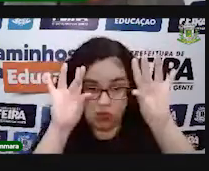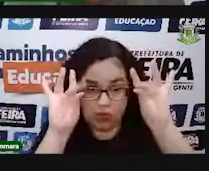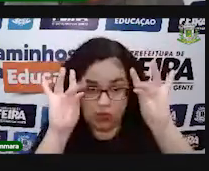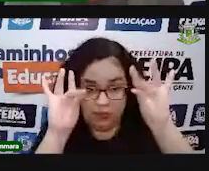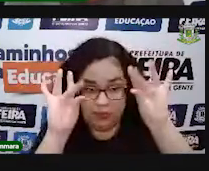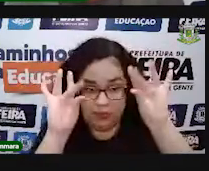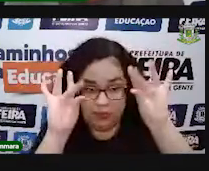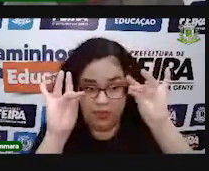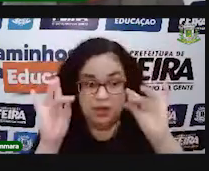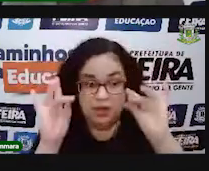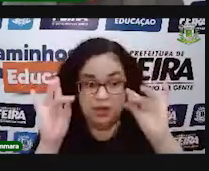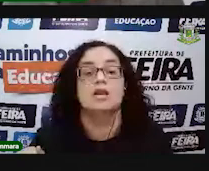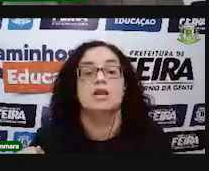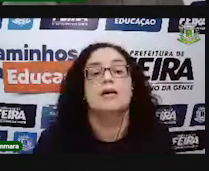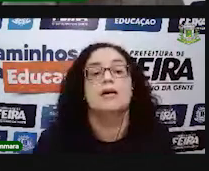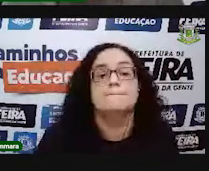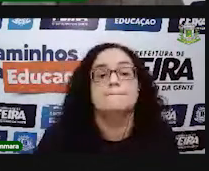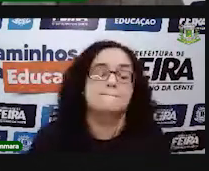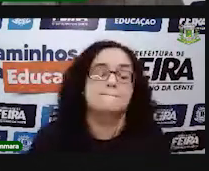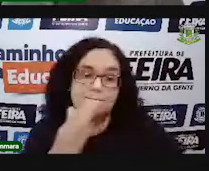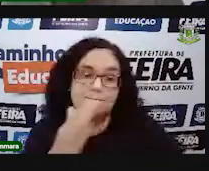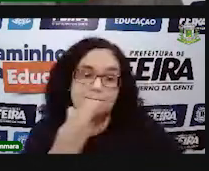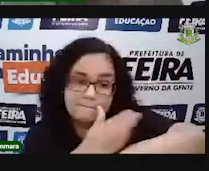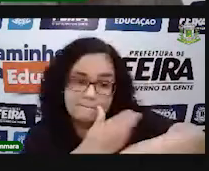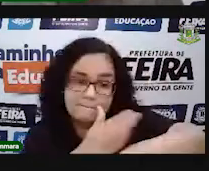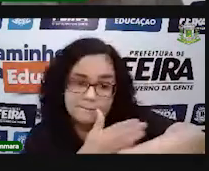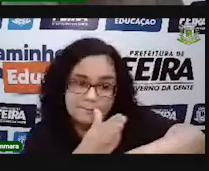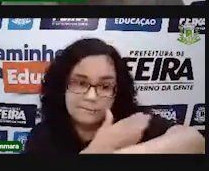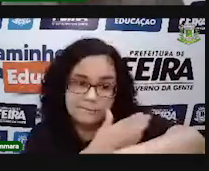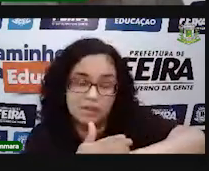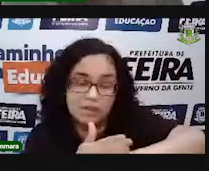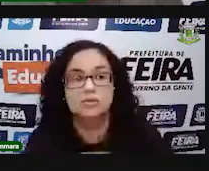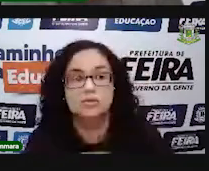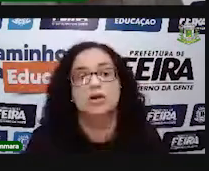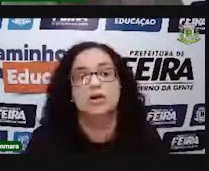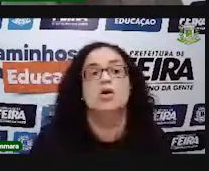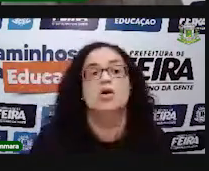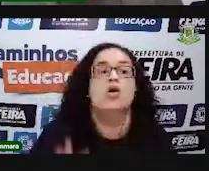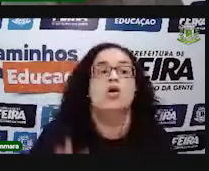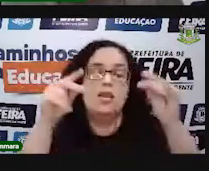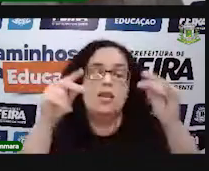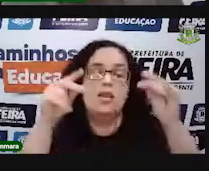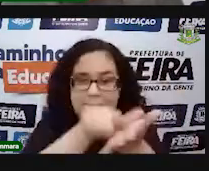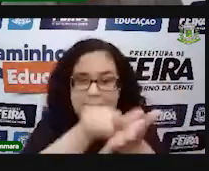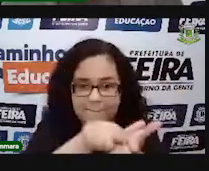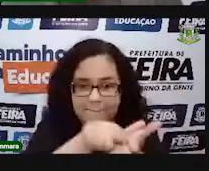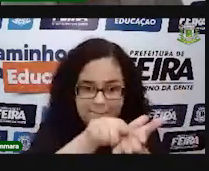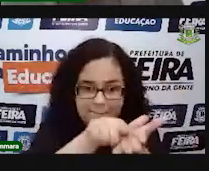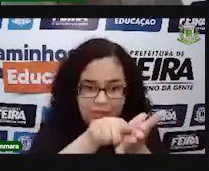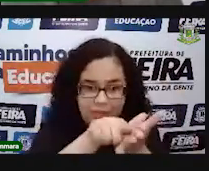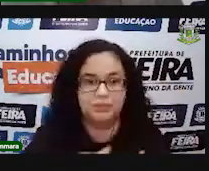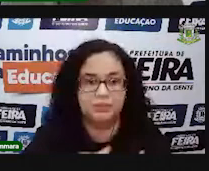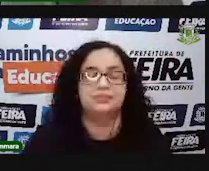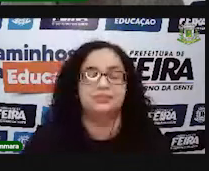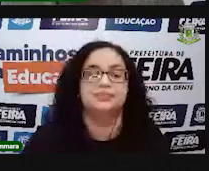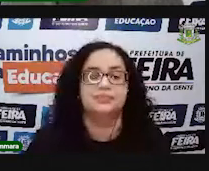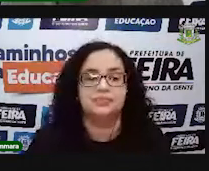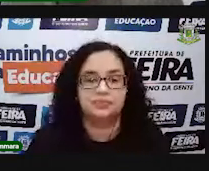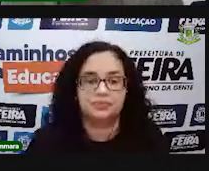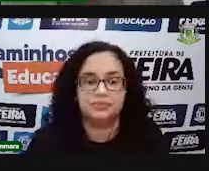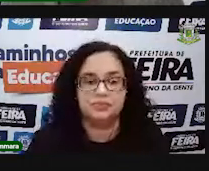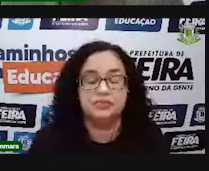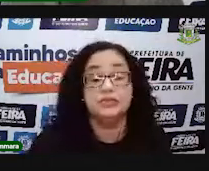junto com você e uma colazinha, né, uma colazinha branca que é a colazinha de colar